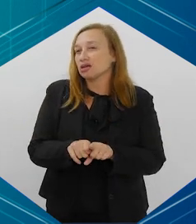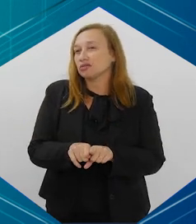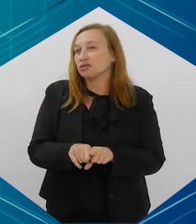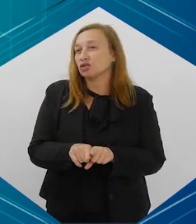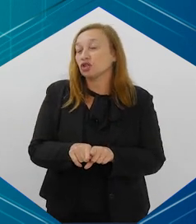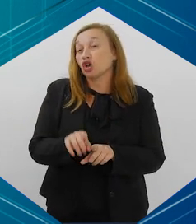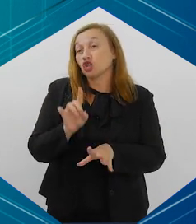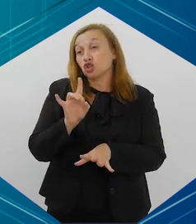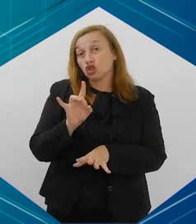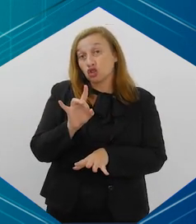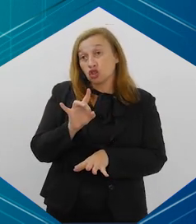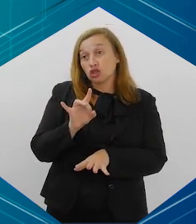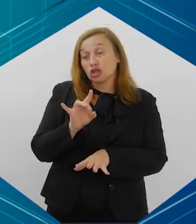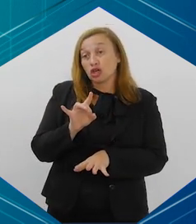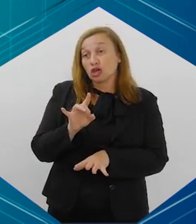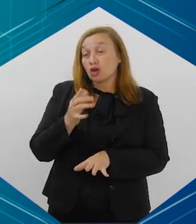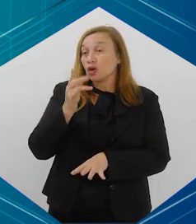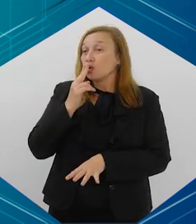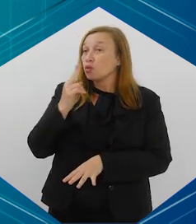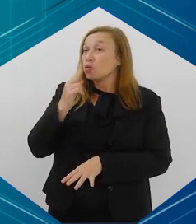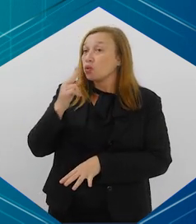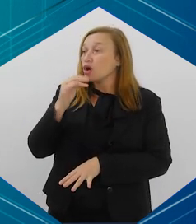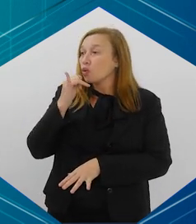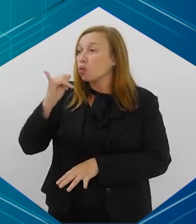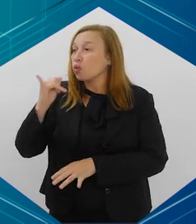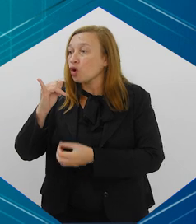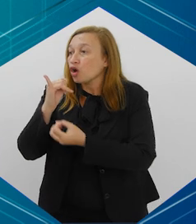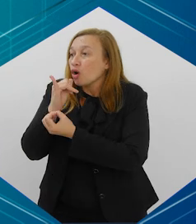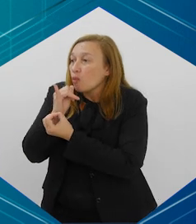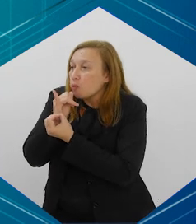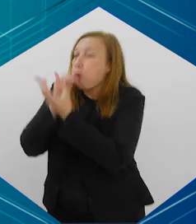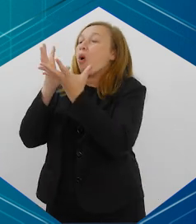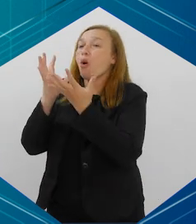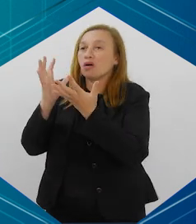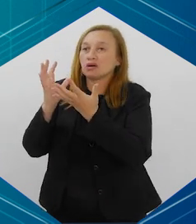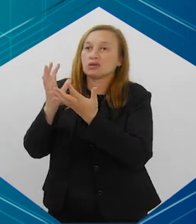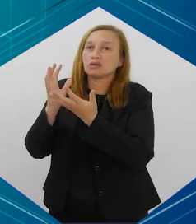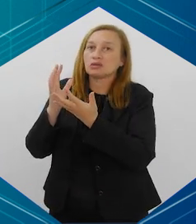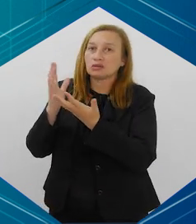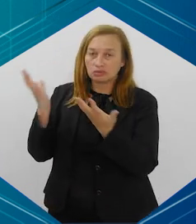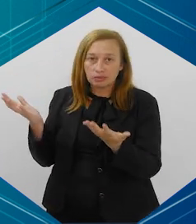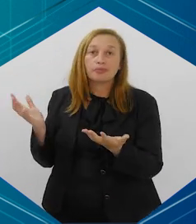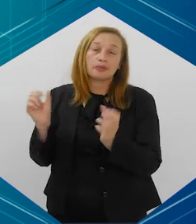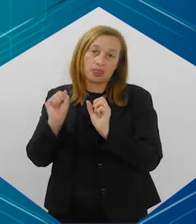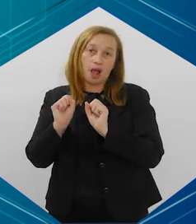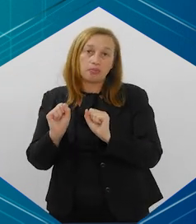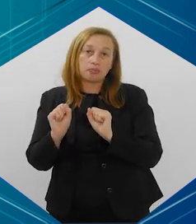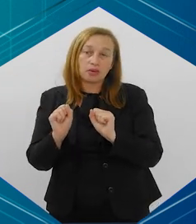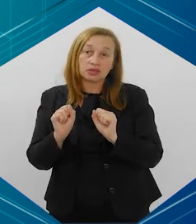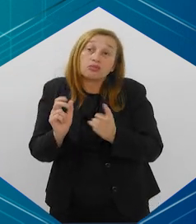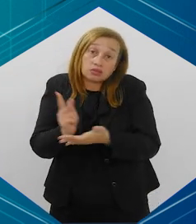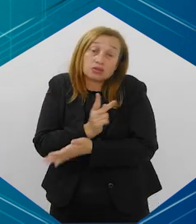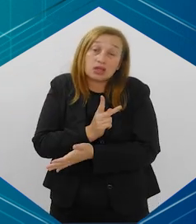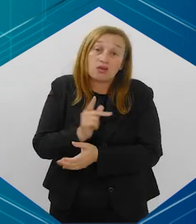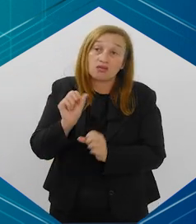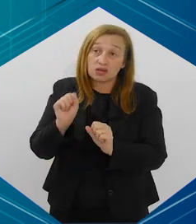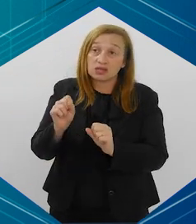eu... Assim, só rindo, né? Mas o vape explode, gente. Então, as pessoas que fumam vape...